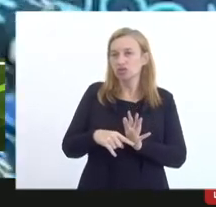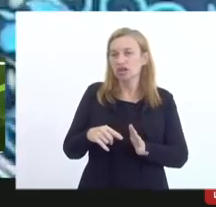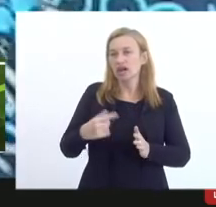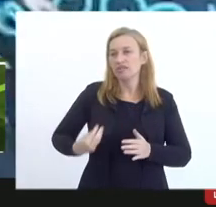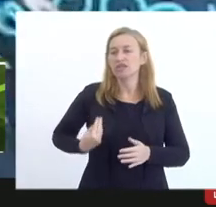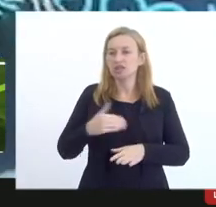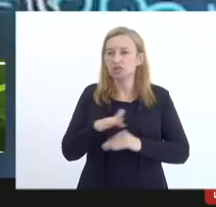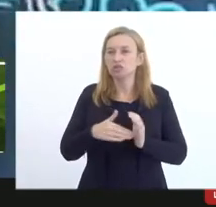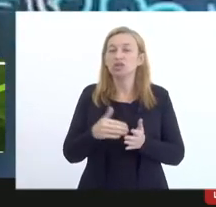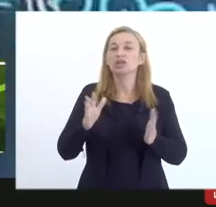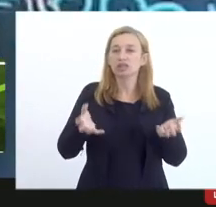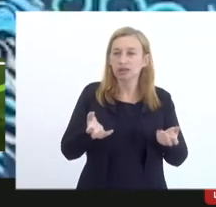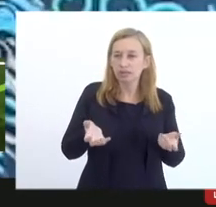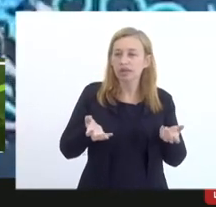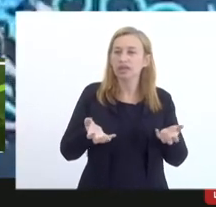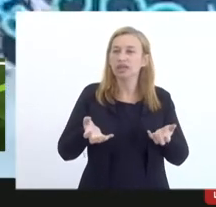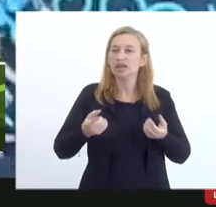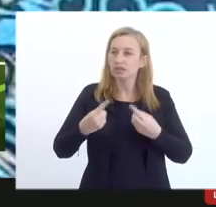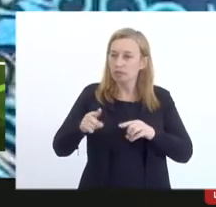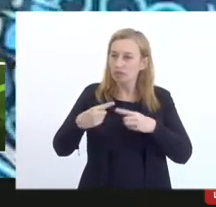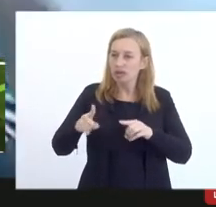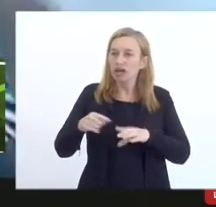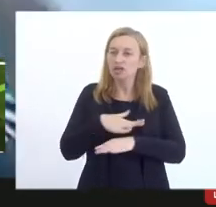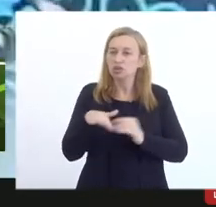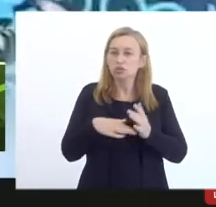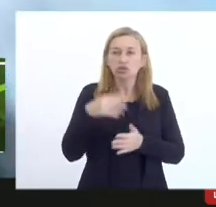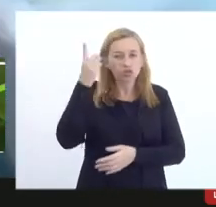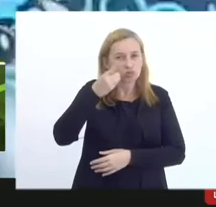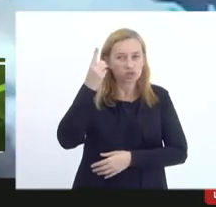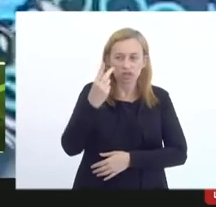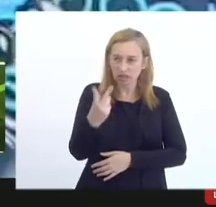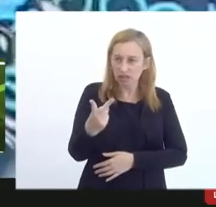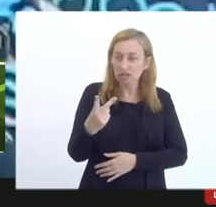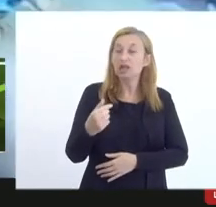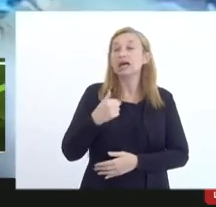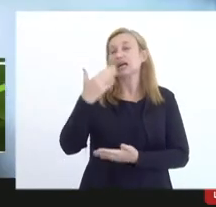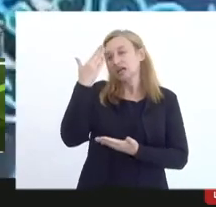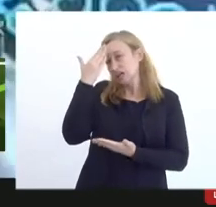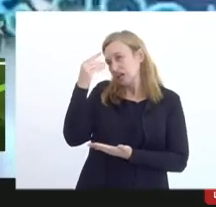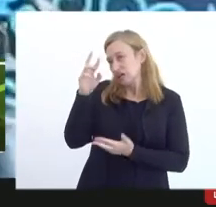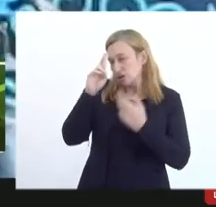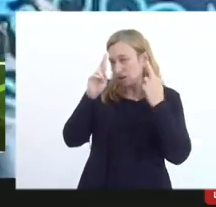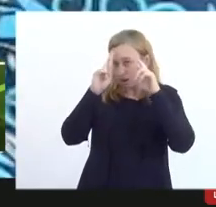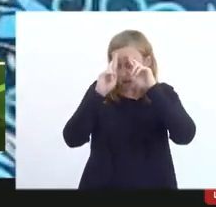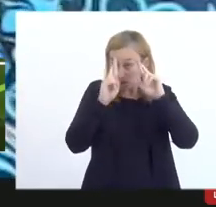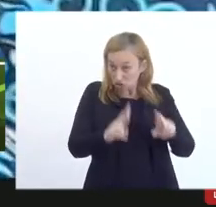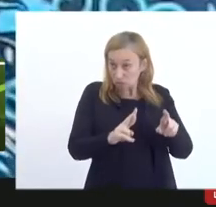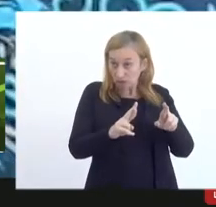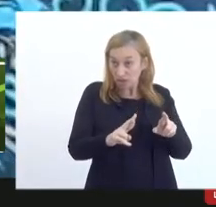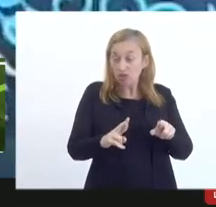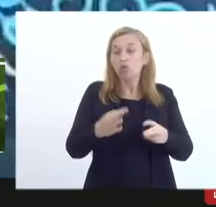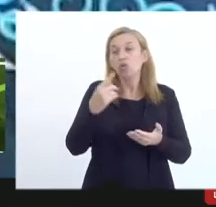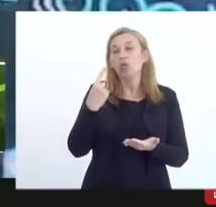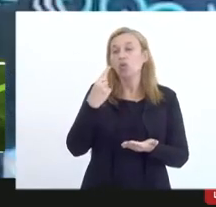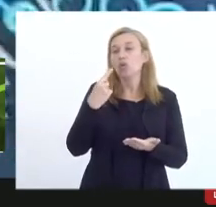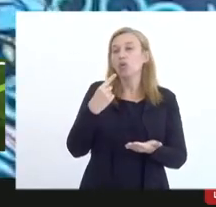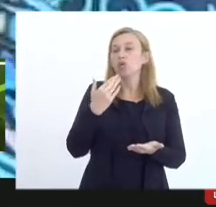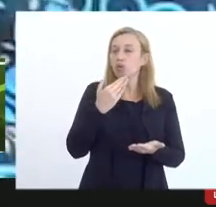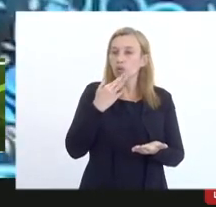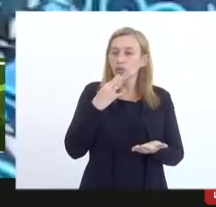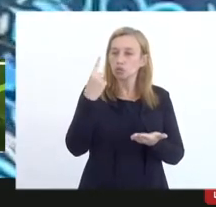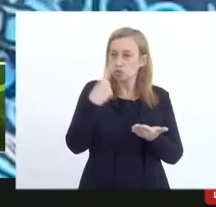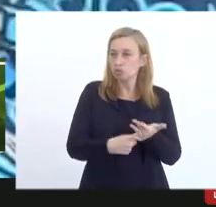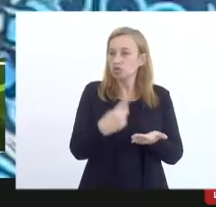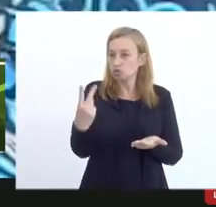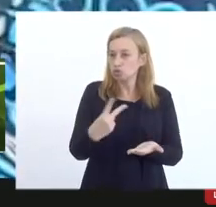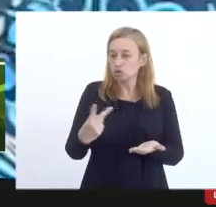provocar tanto os dois deputados que estão aqui, que têm o meu respeito, que eu sei o compromisso dos dois, com as pautas que eu também acredito. Vejo o